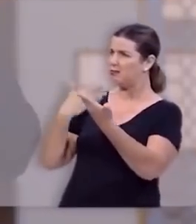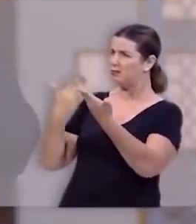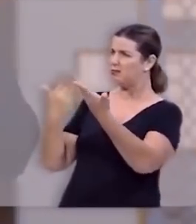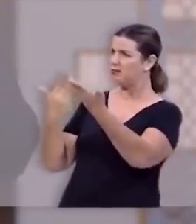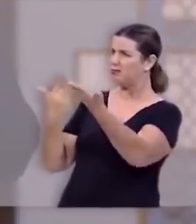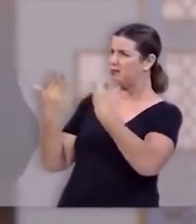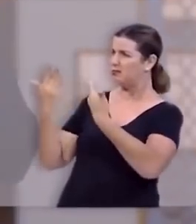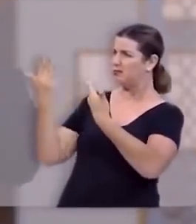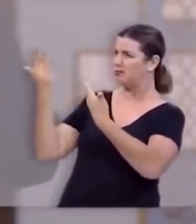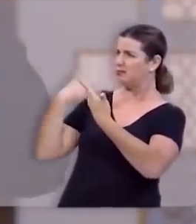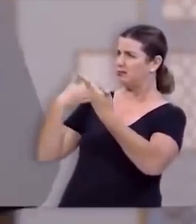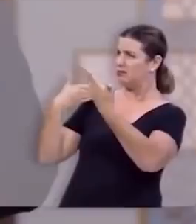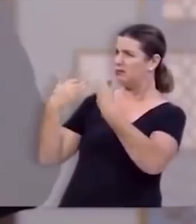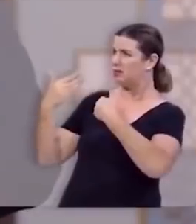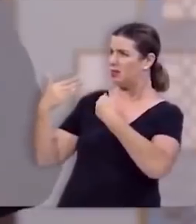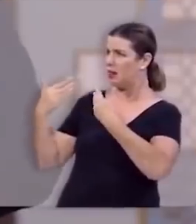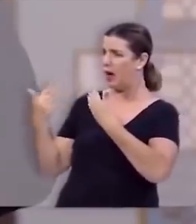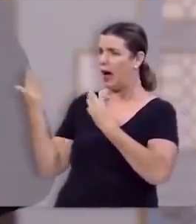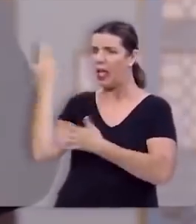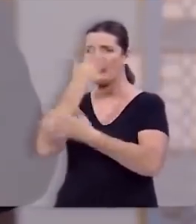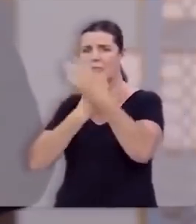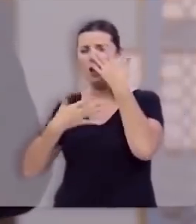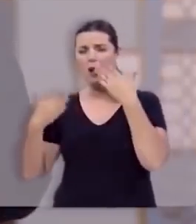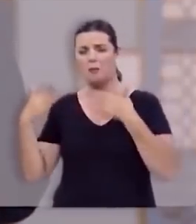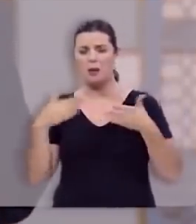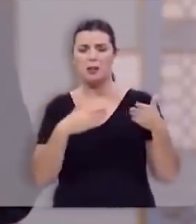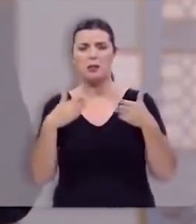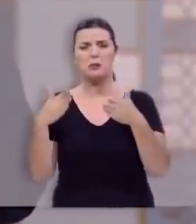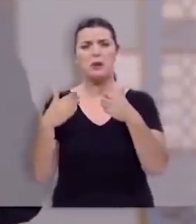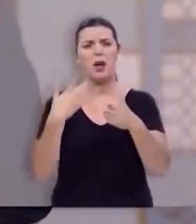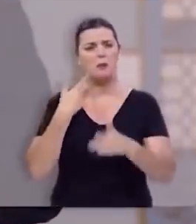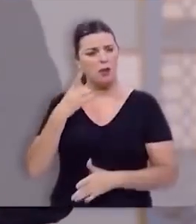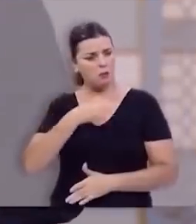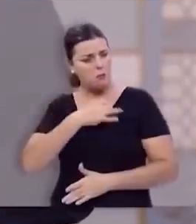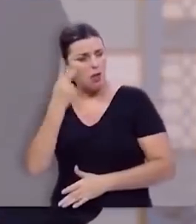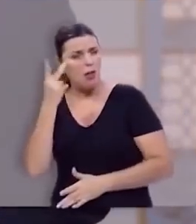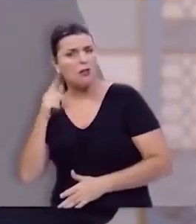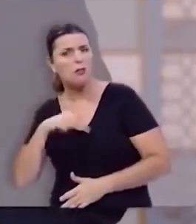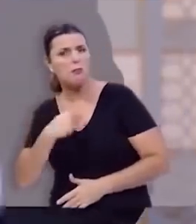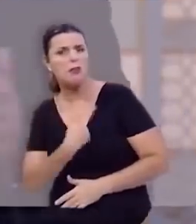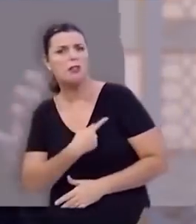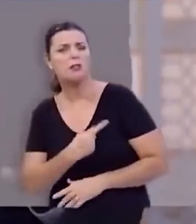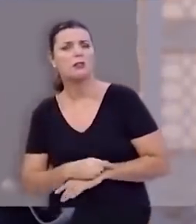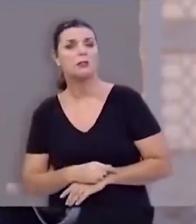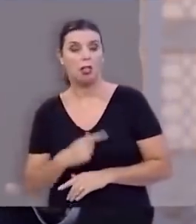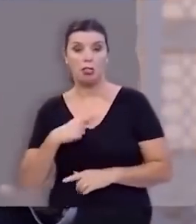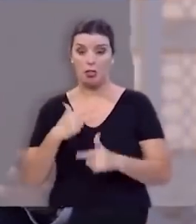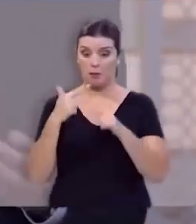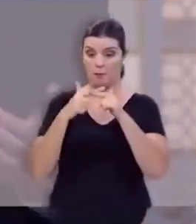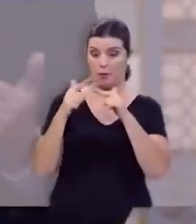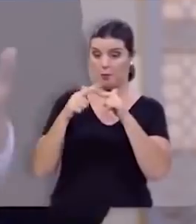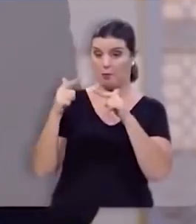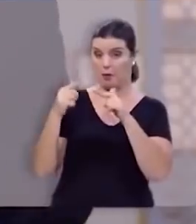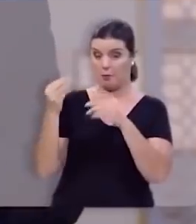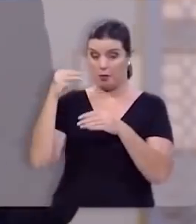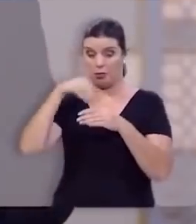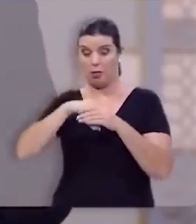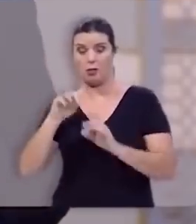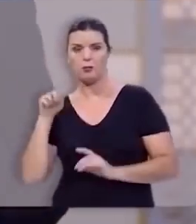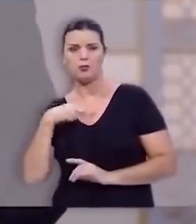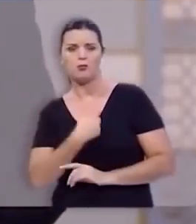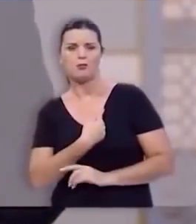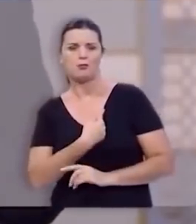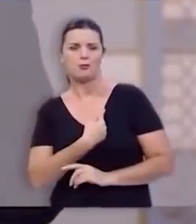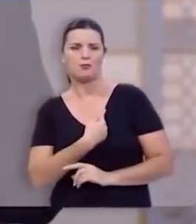se interpõe no seu caminho para assustar você. Há gigantes que existem dentro de